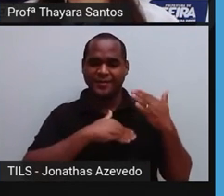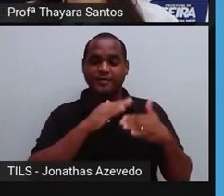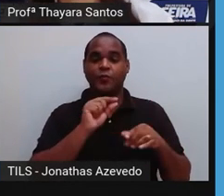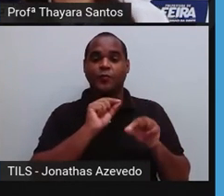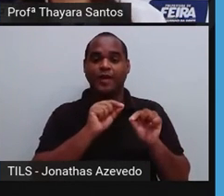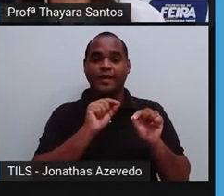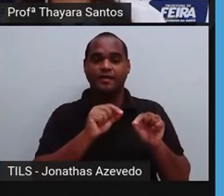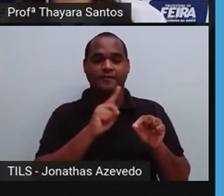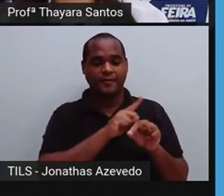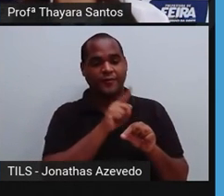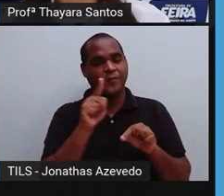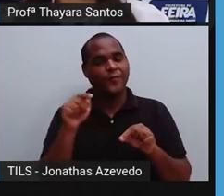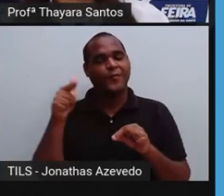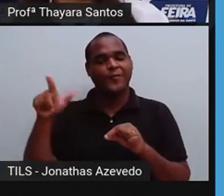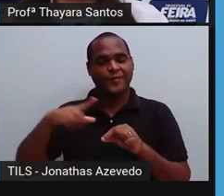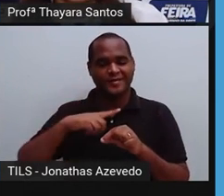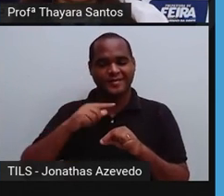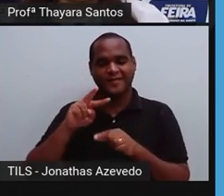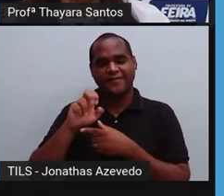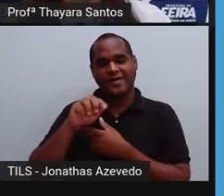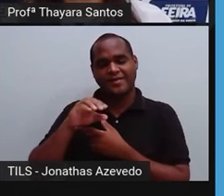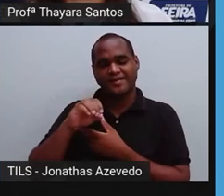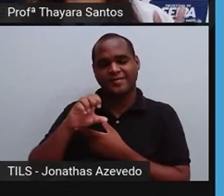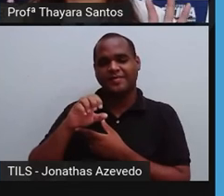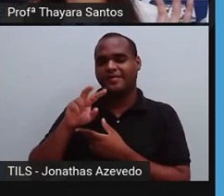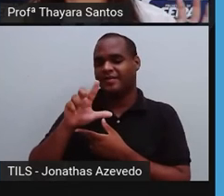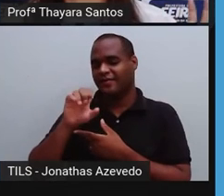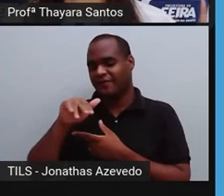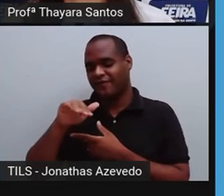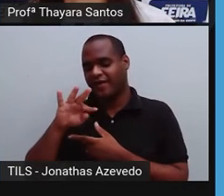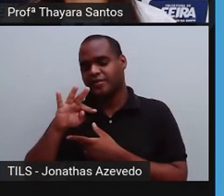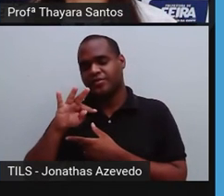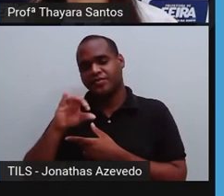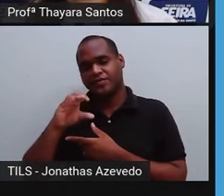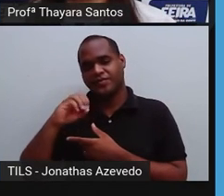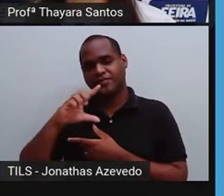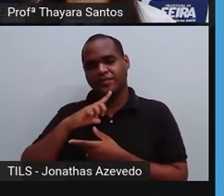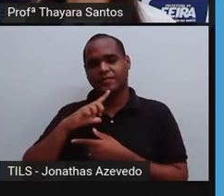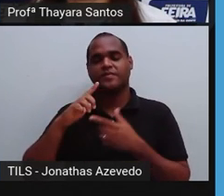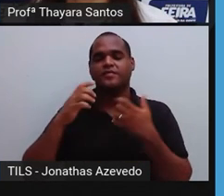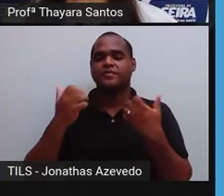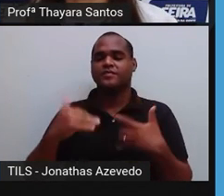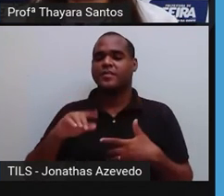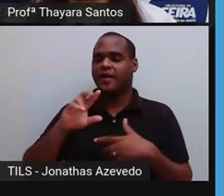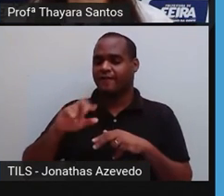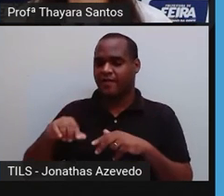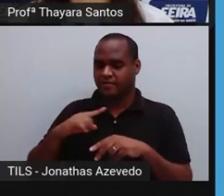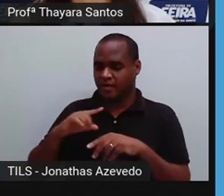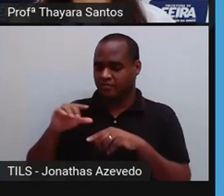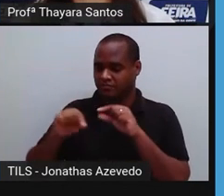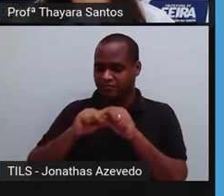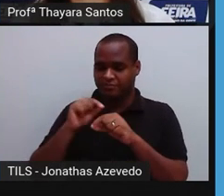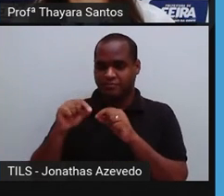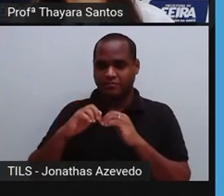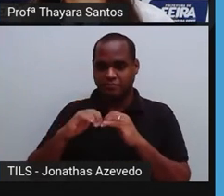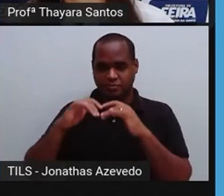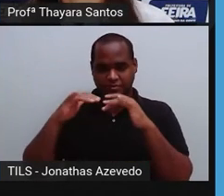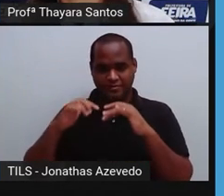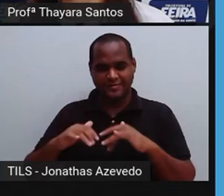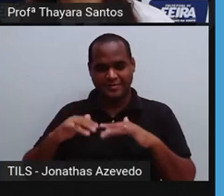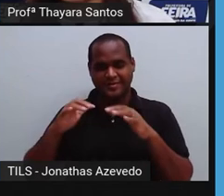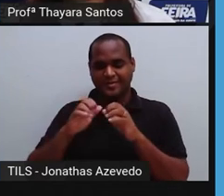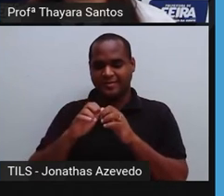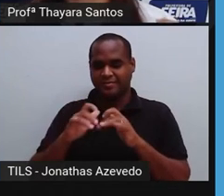no outro tipo de vaso, que são os vasos linfáticos. Então, esses vasos linfáticos pegam esse excesso ali que extravasou desse